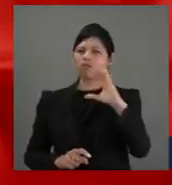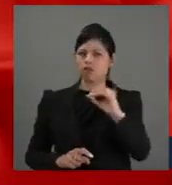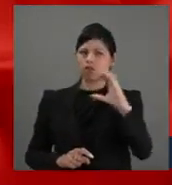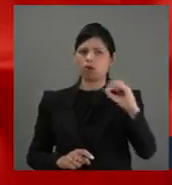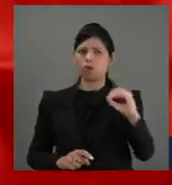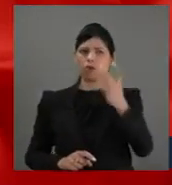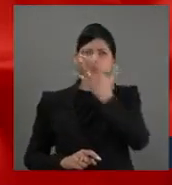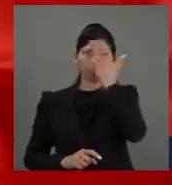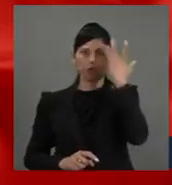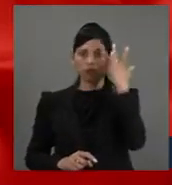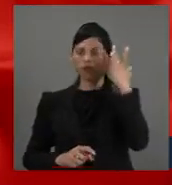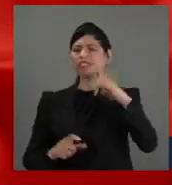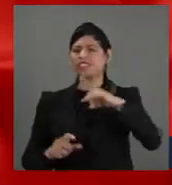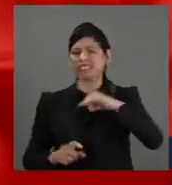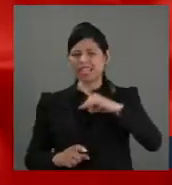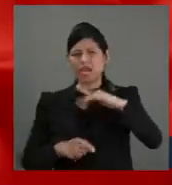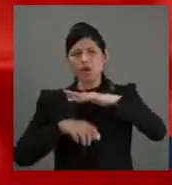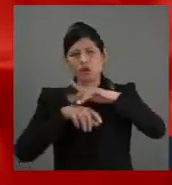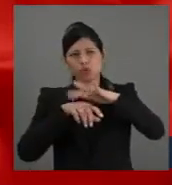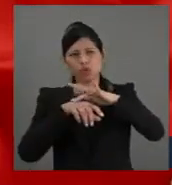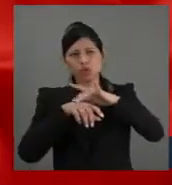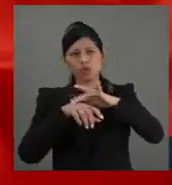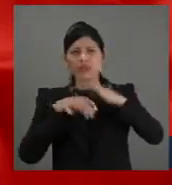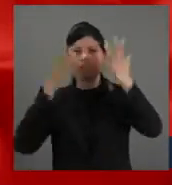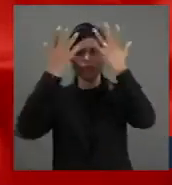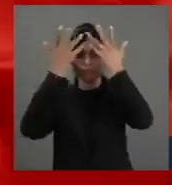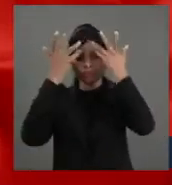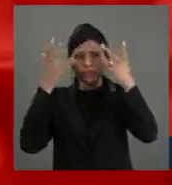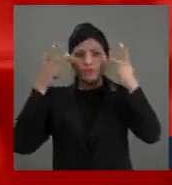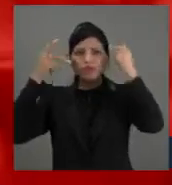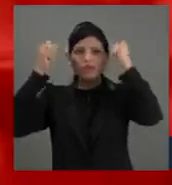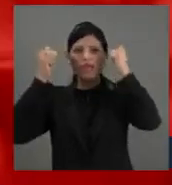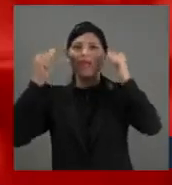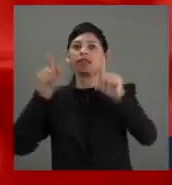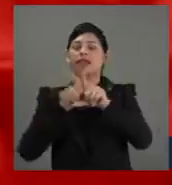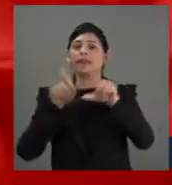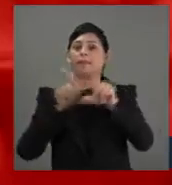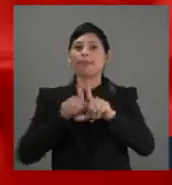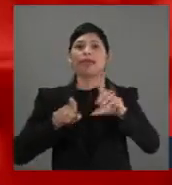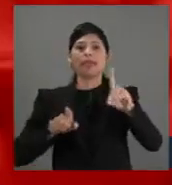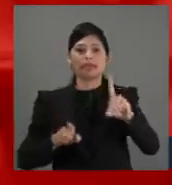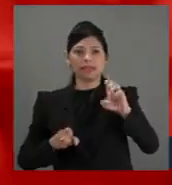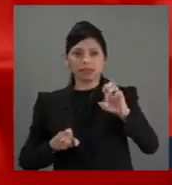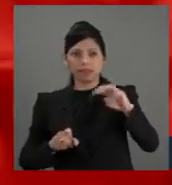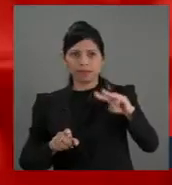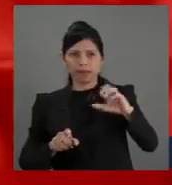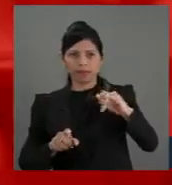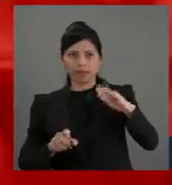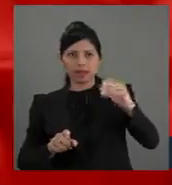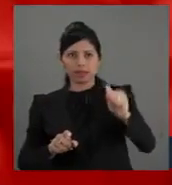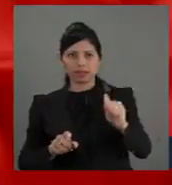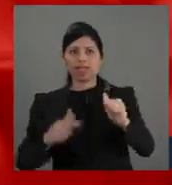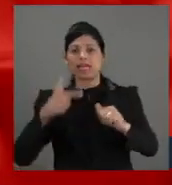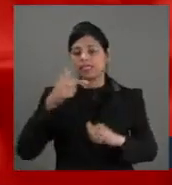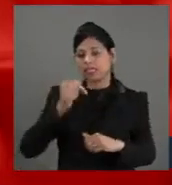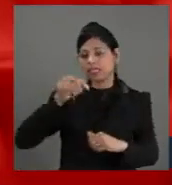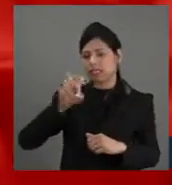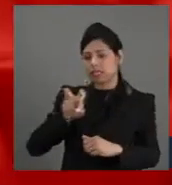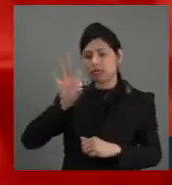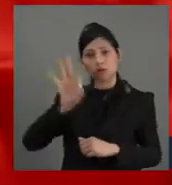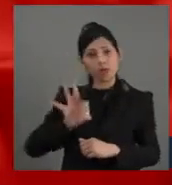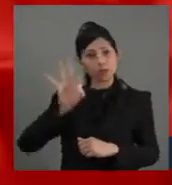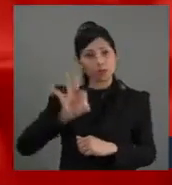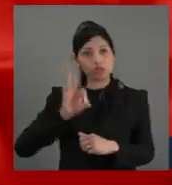tipo de demência, como o Alzheimer. 70% dos casos efetivos de demência no Brasil